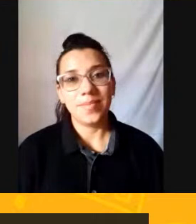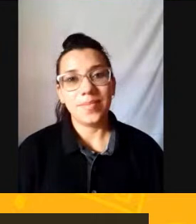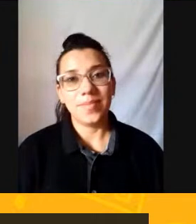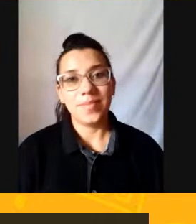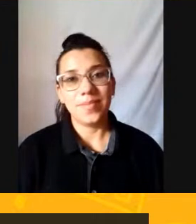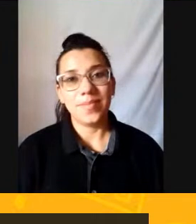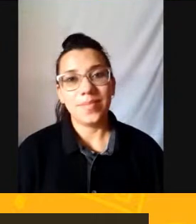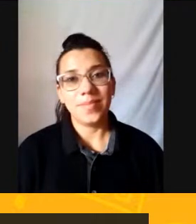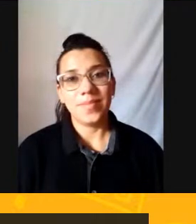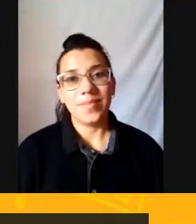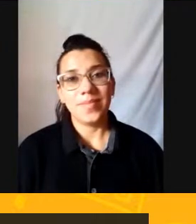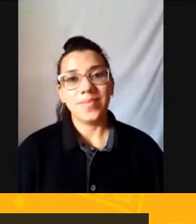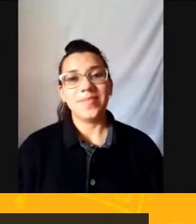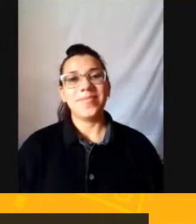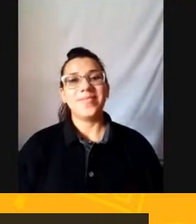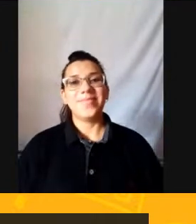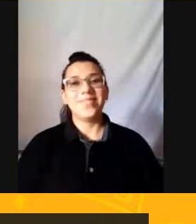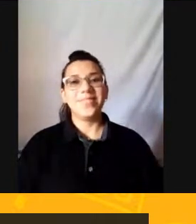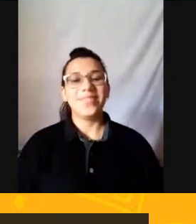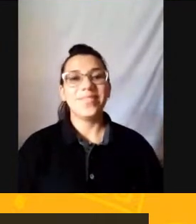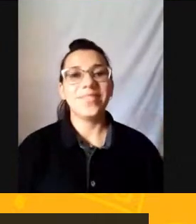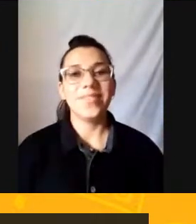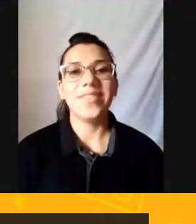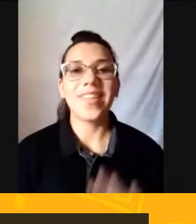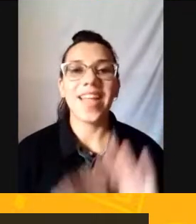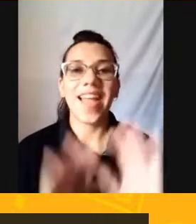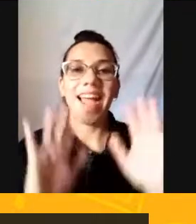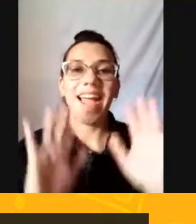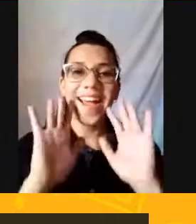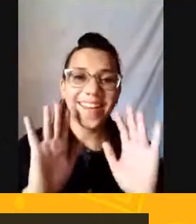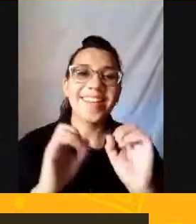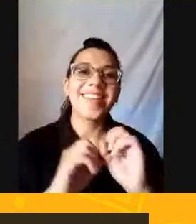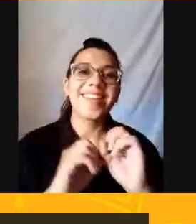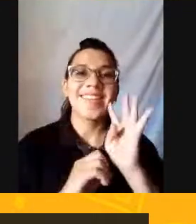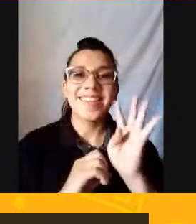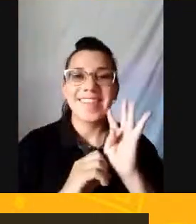Massageia o ego Da pessoa Né Isso é bom De Marli Professor